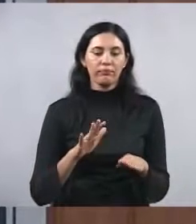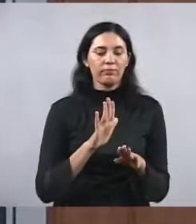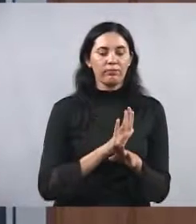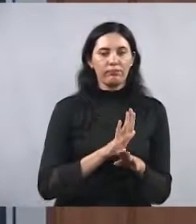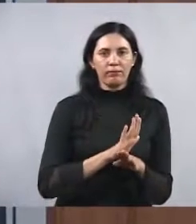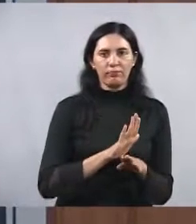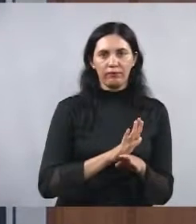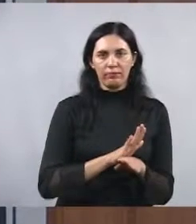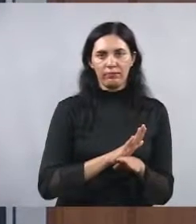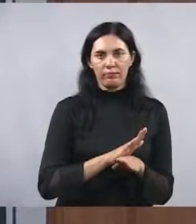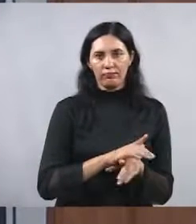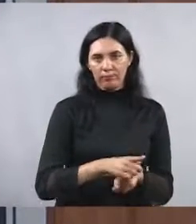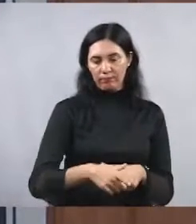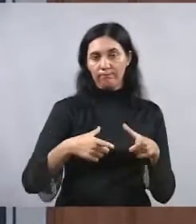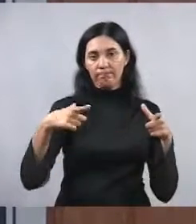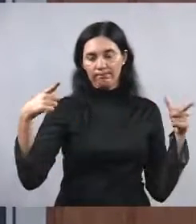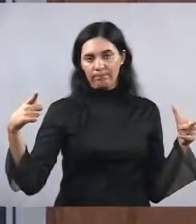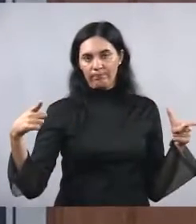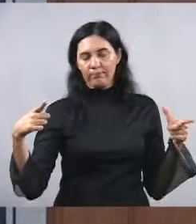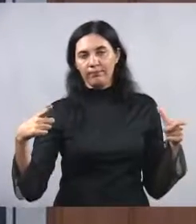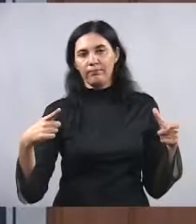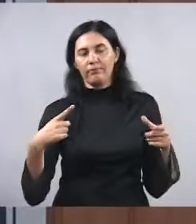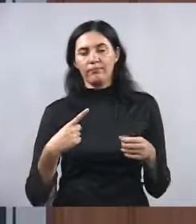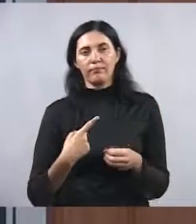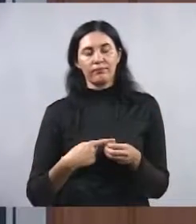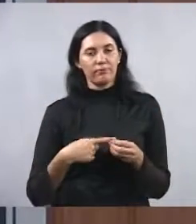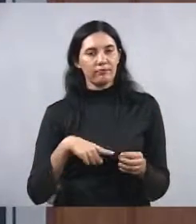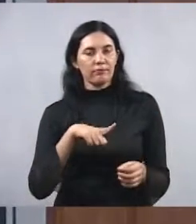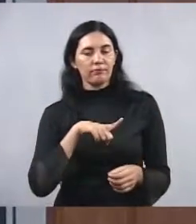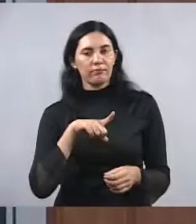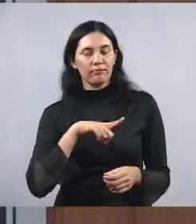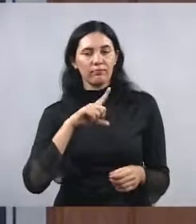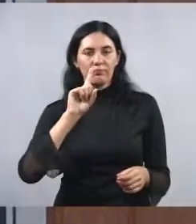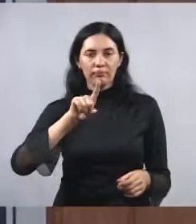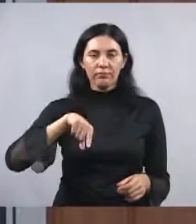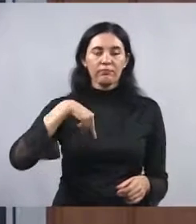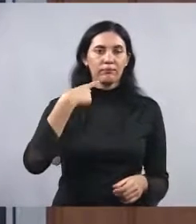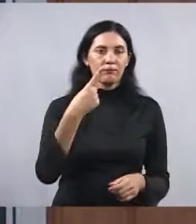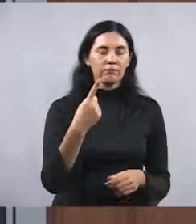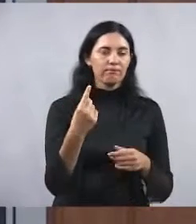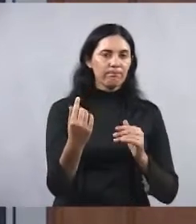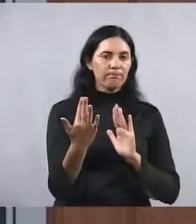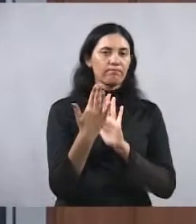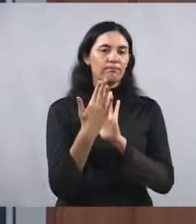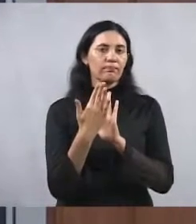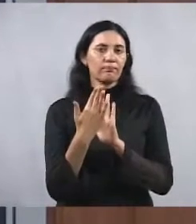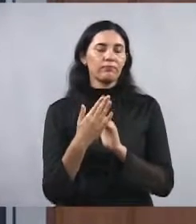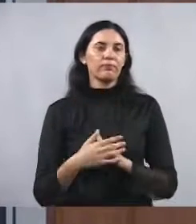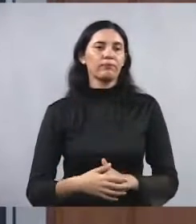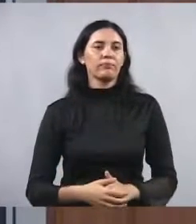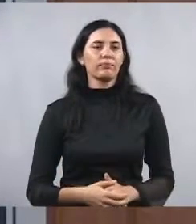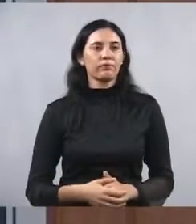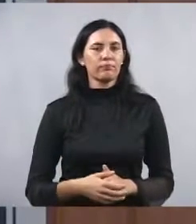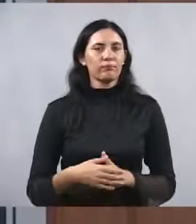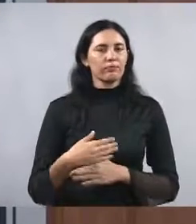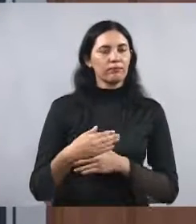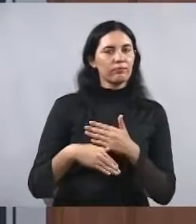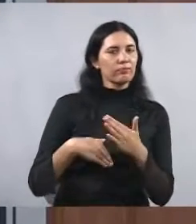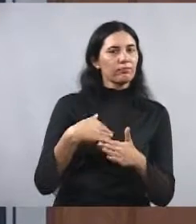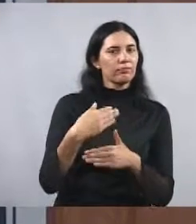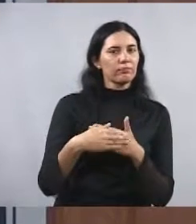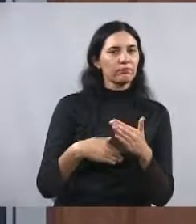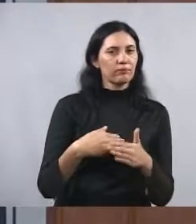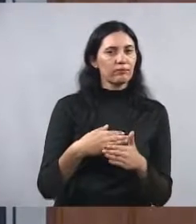que o município tem. E depois nós nos deparamos com um procedimento